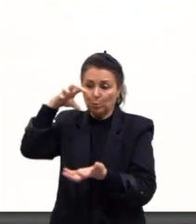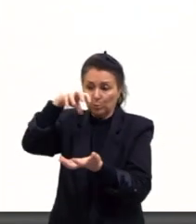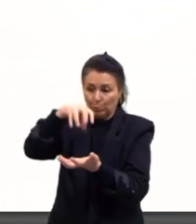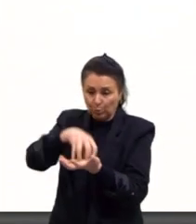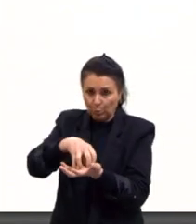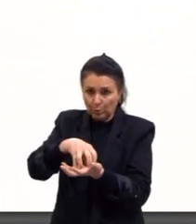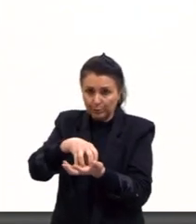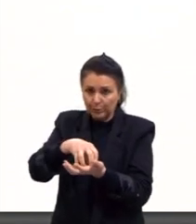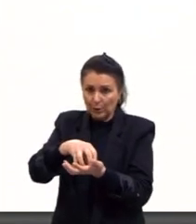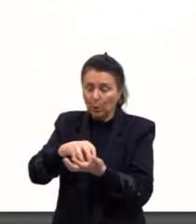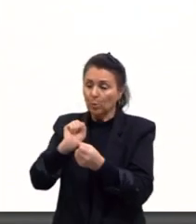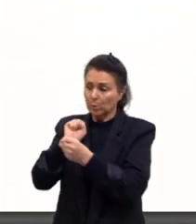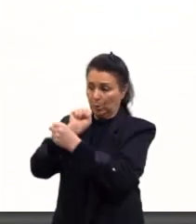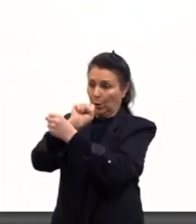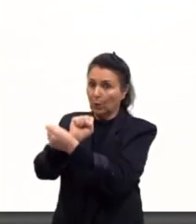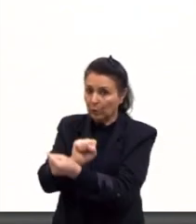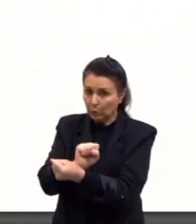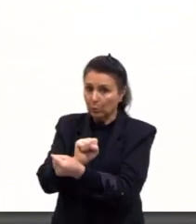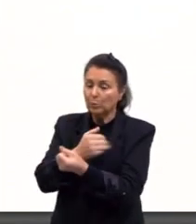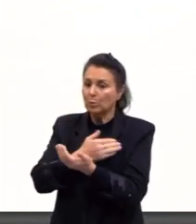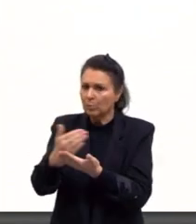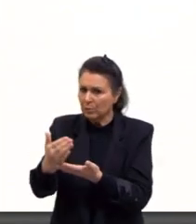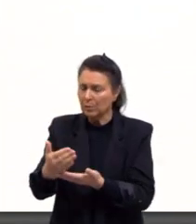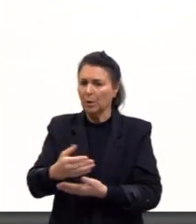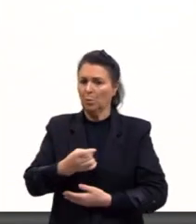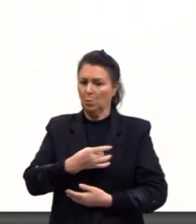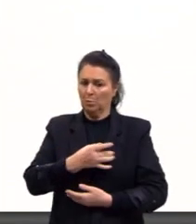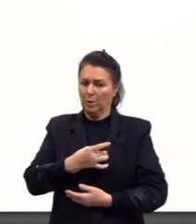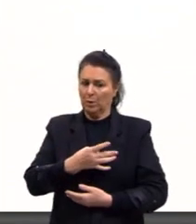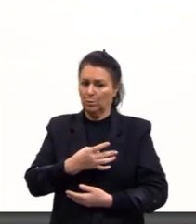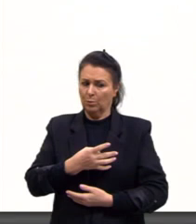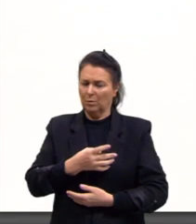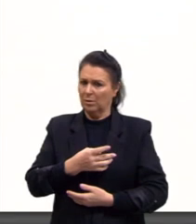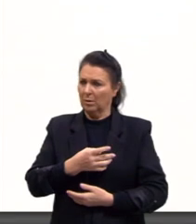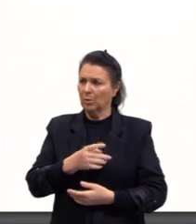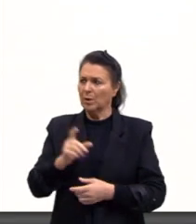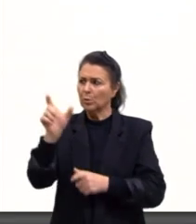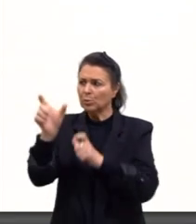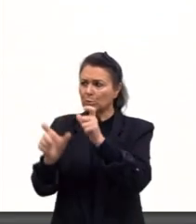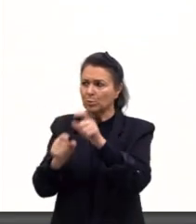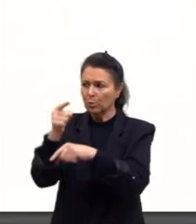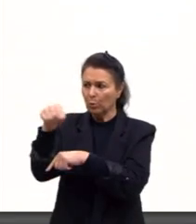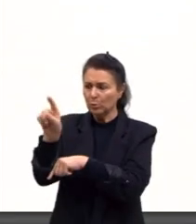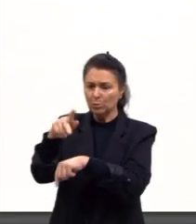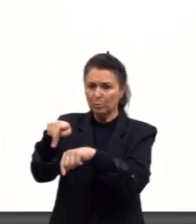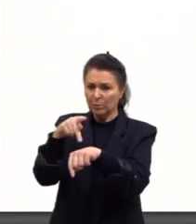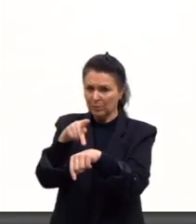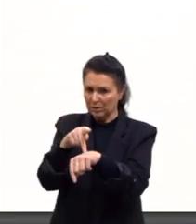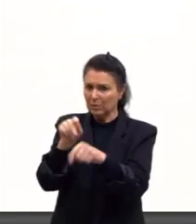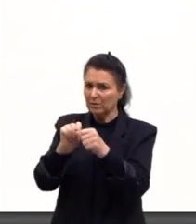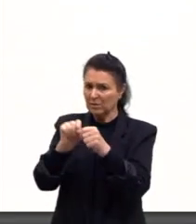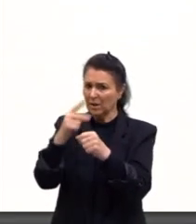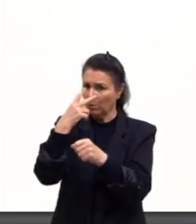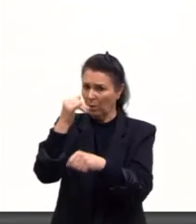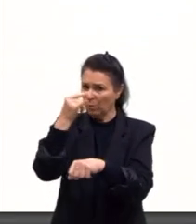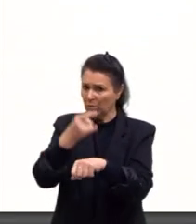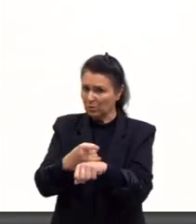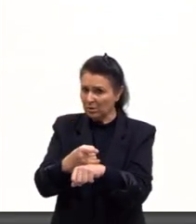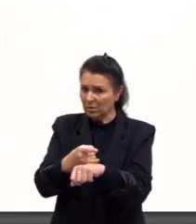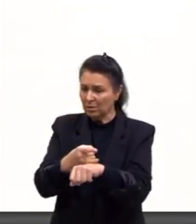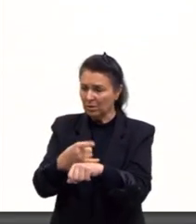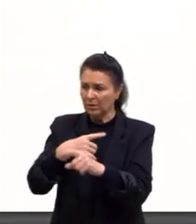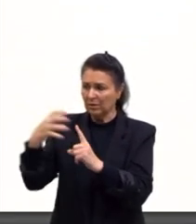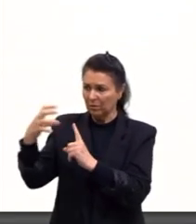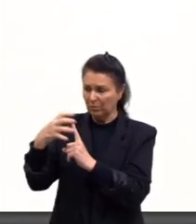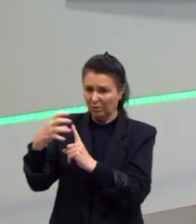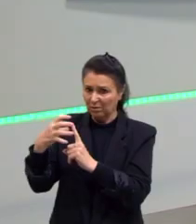porque eles começaram a ter medo que os escravizados fizessem que nem os haitianos e matassem os seus líderes. Isso influenciou, inclusive, no